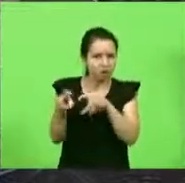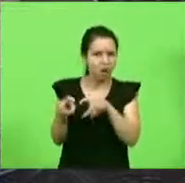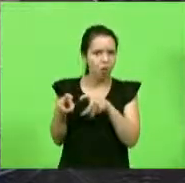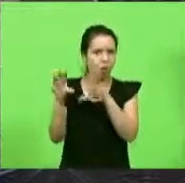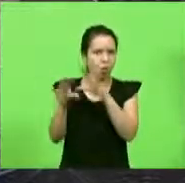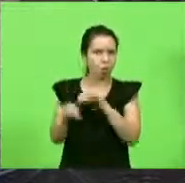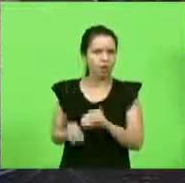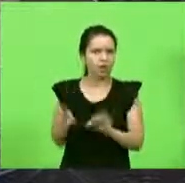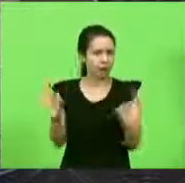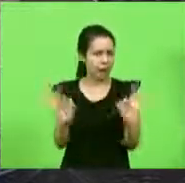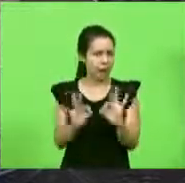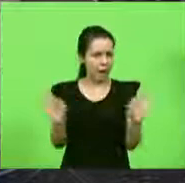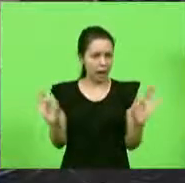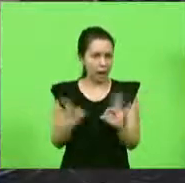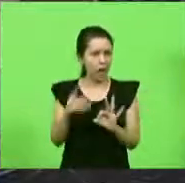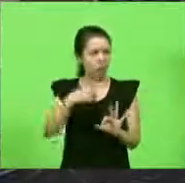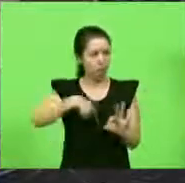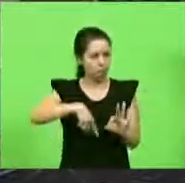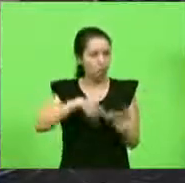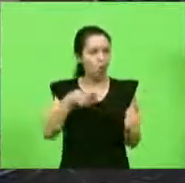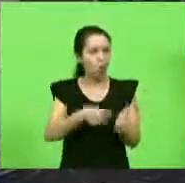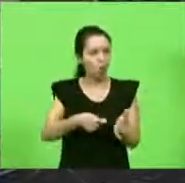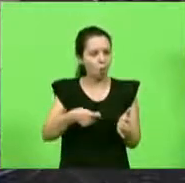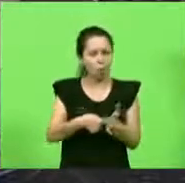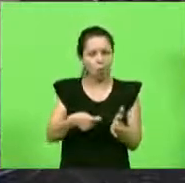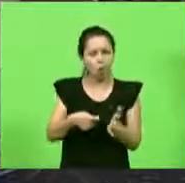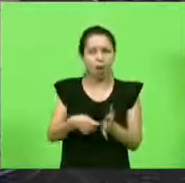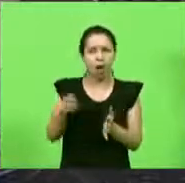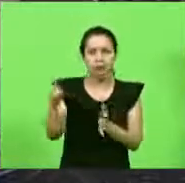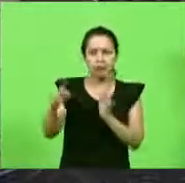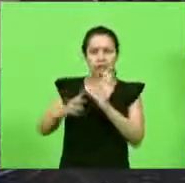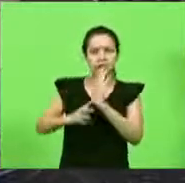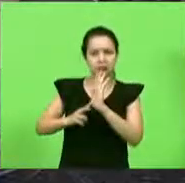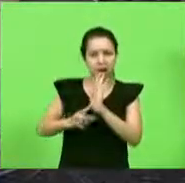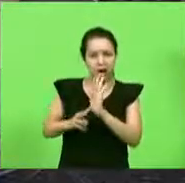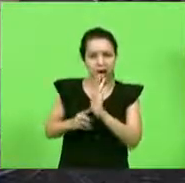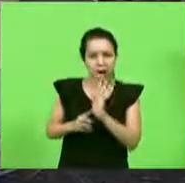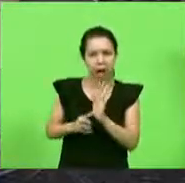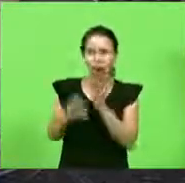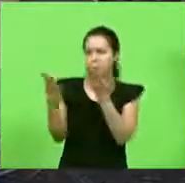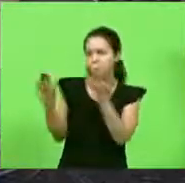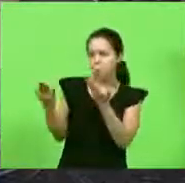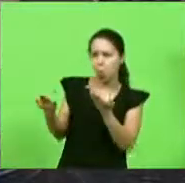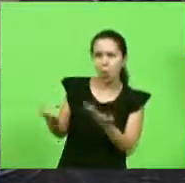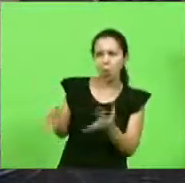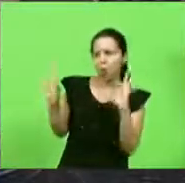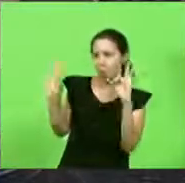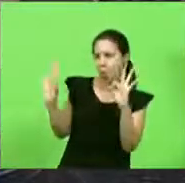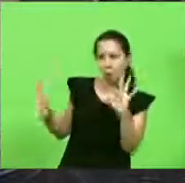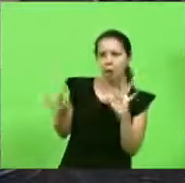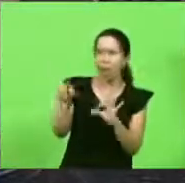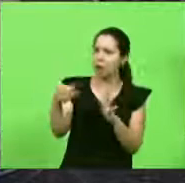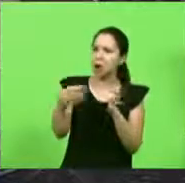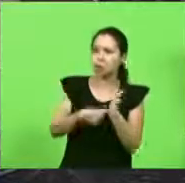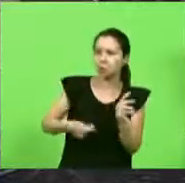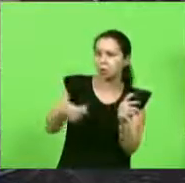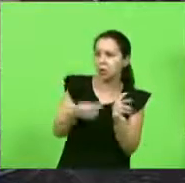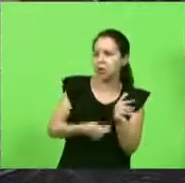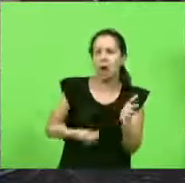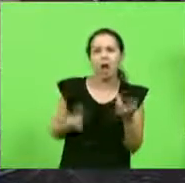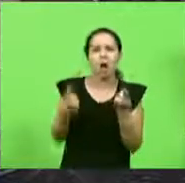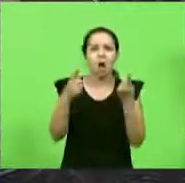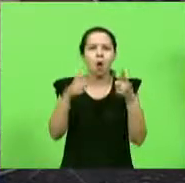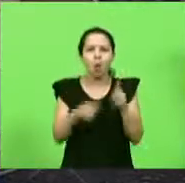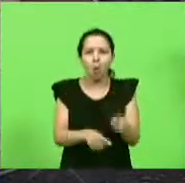insistimos em romantizar o grevista, o sindicalista, como esse paladino que está lutando contra algum